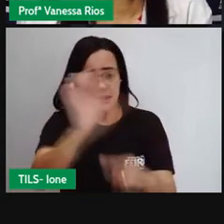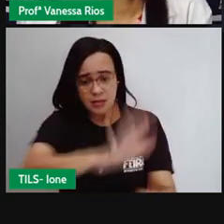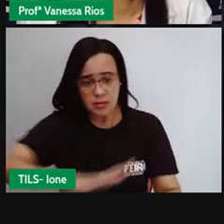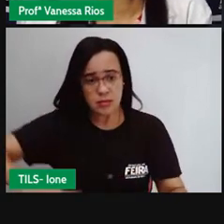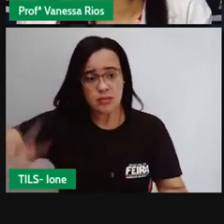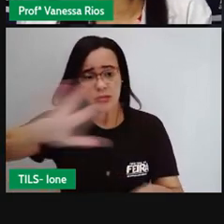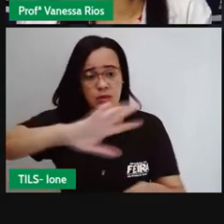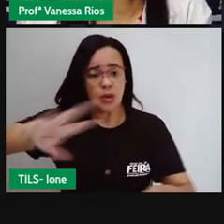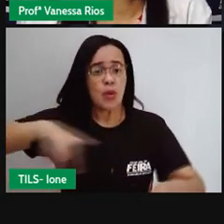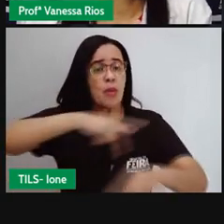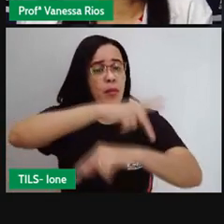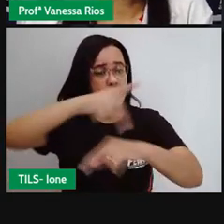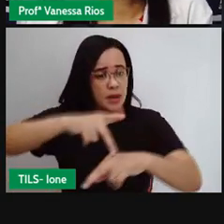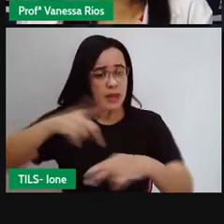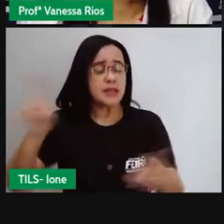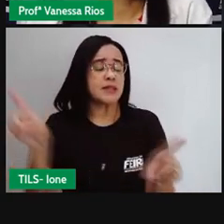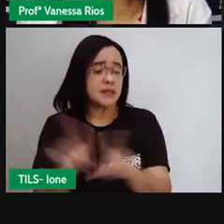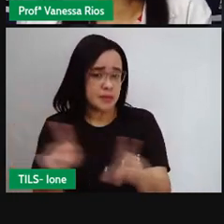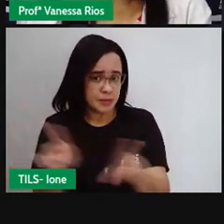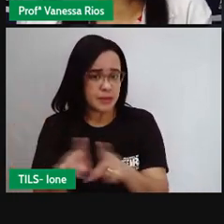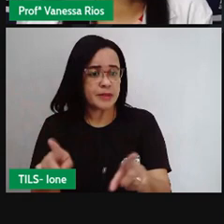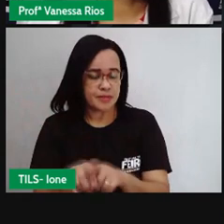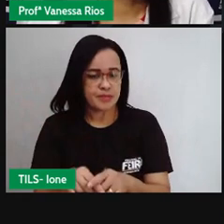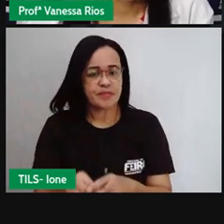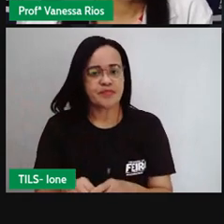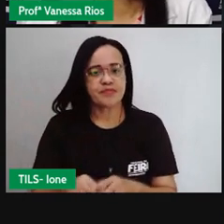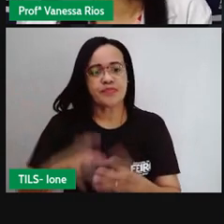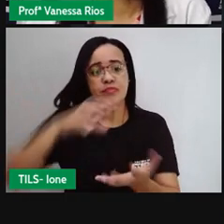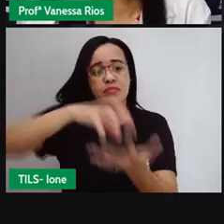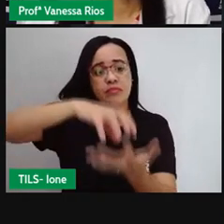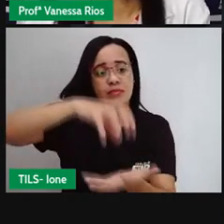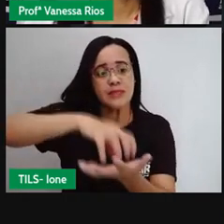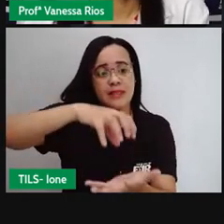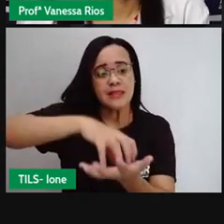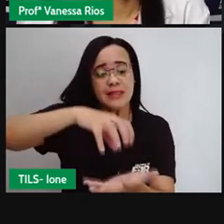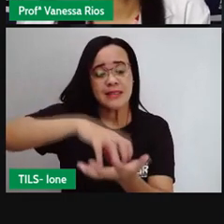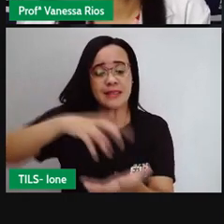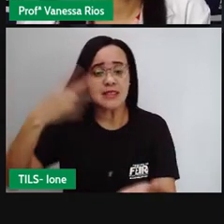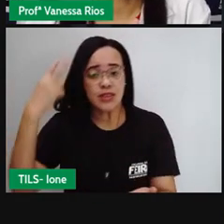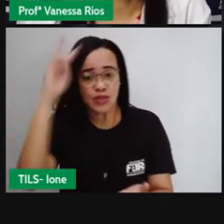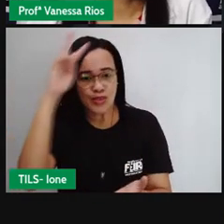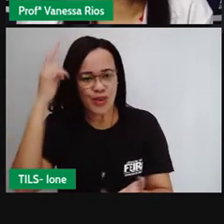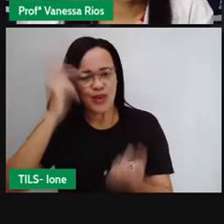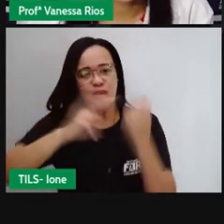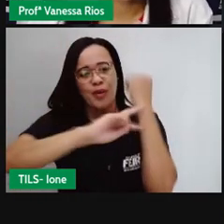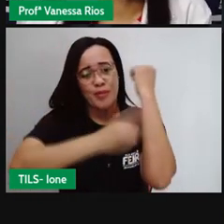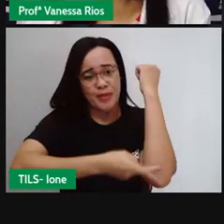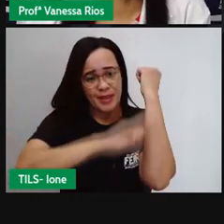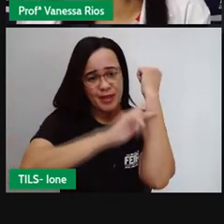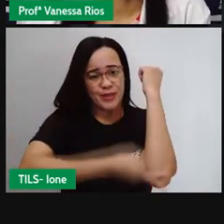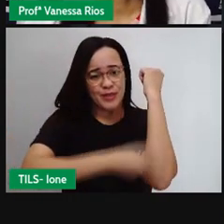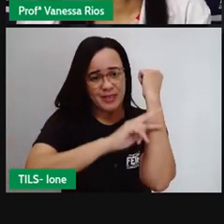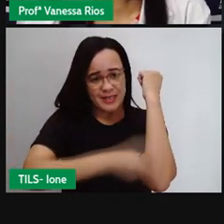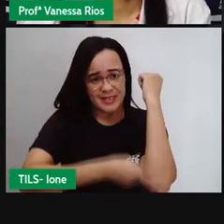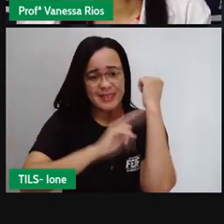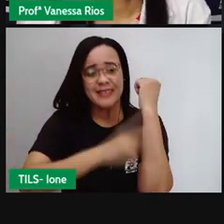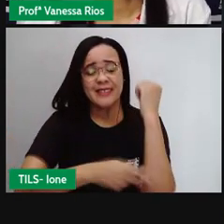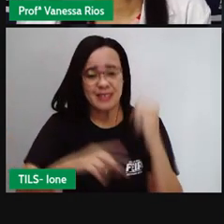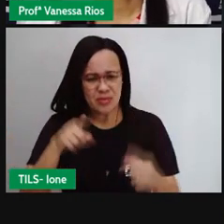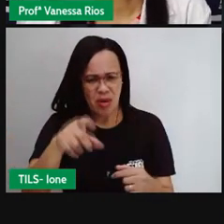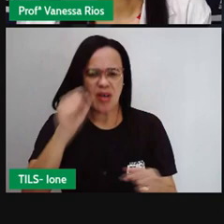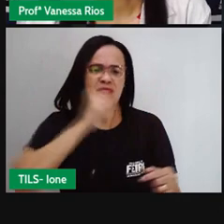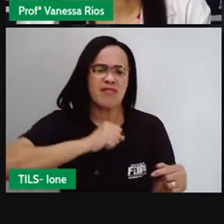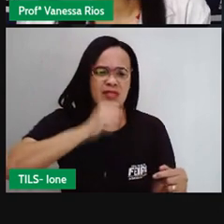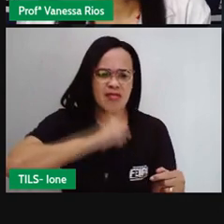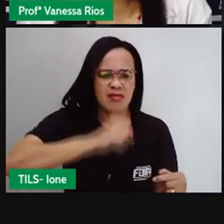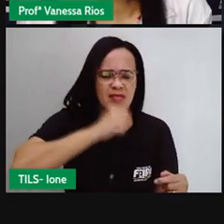aí tem a fotografia do centro histórico aí do Pelourinho. A gente observa aí as construções antigas, né? Datando